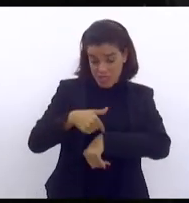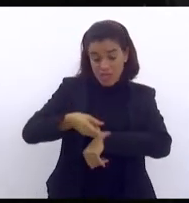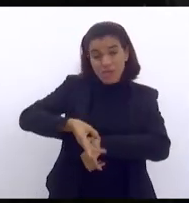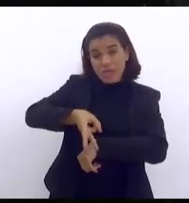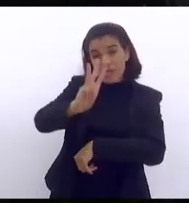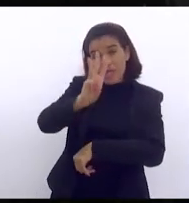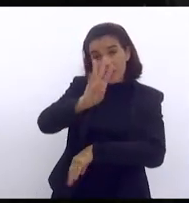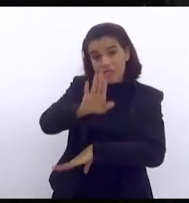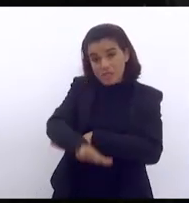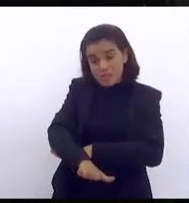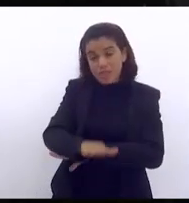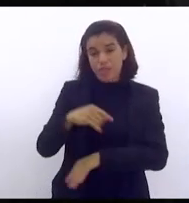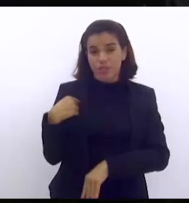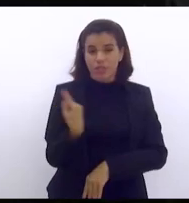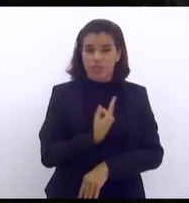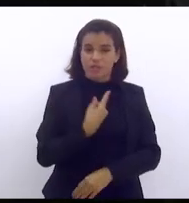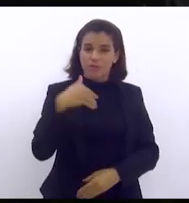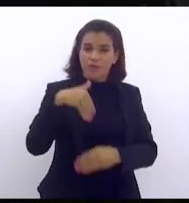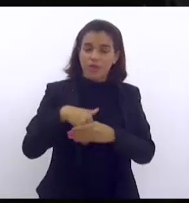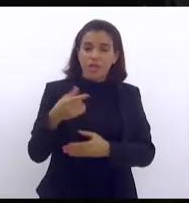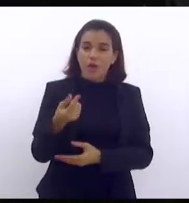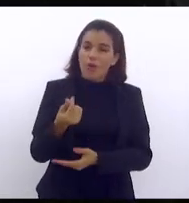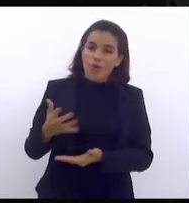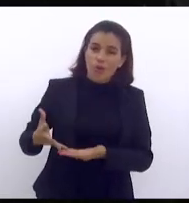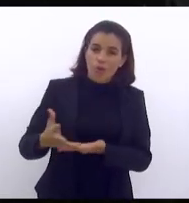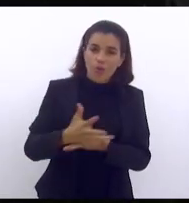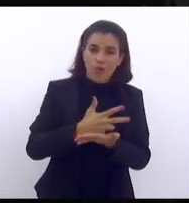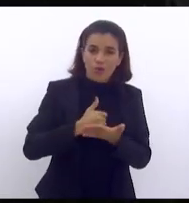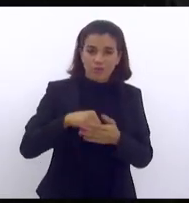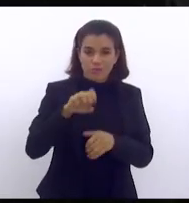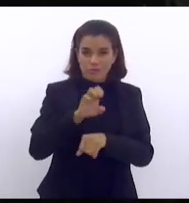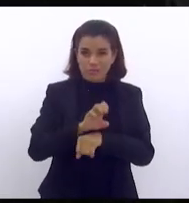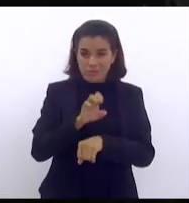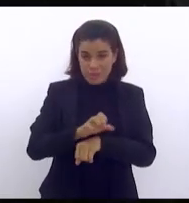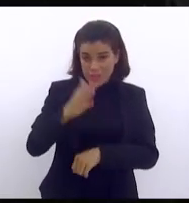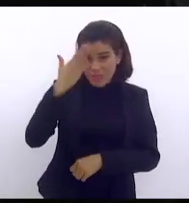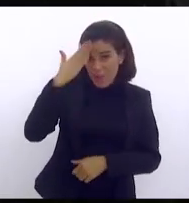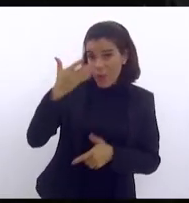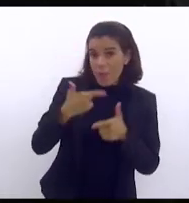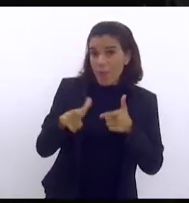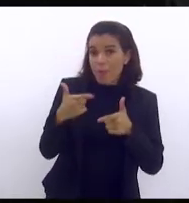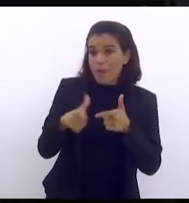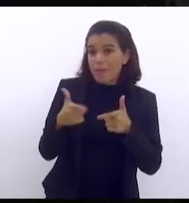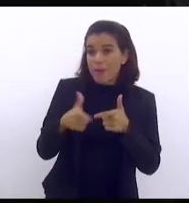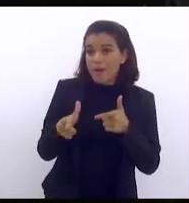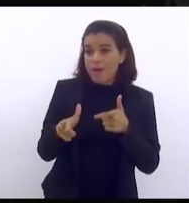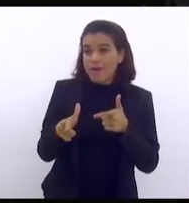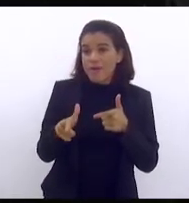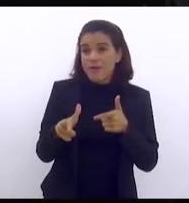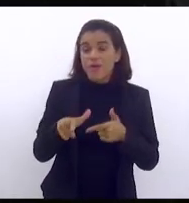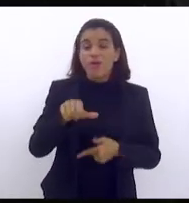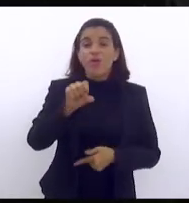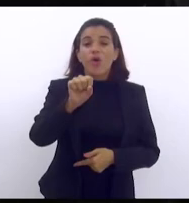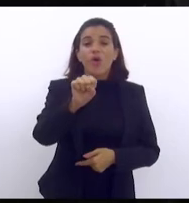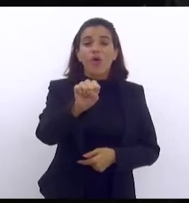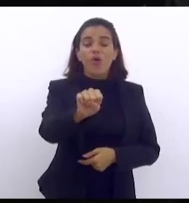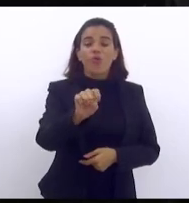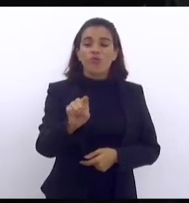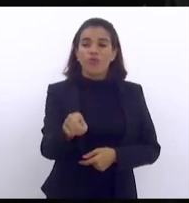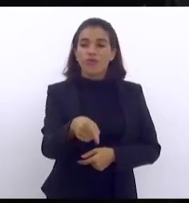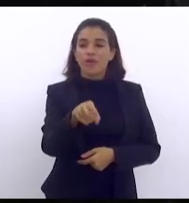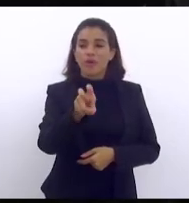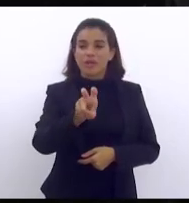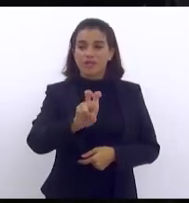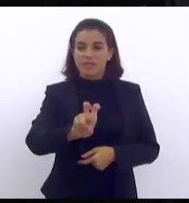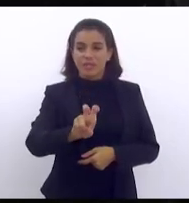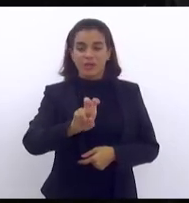nós vamos votar o orçamento do Estado sabe qual é o buraco 8,5